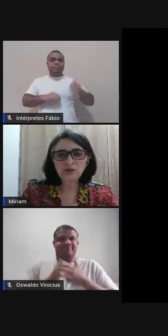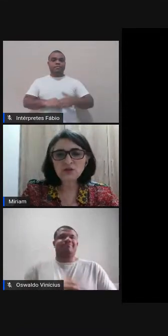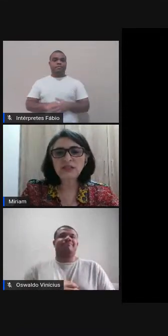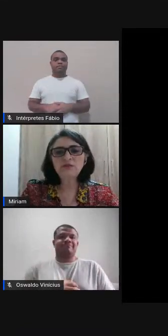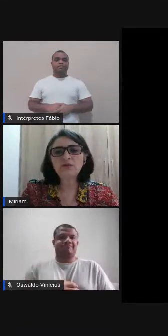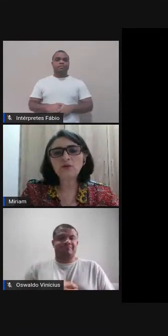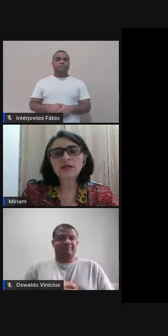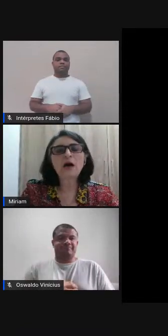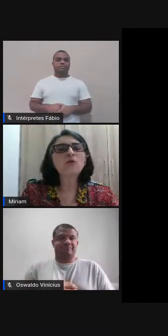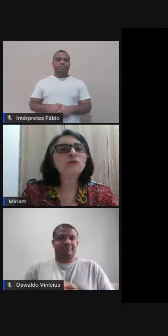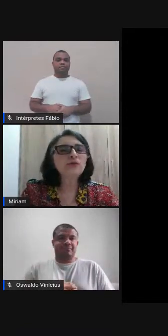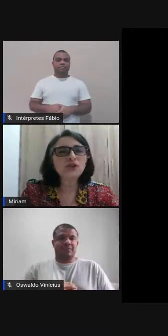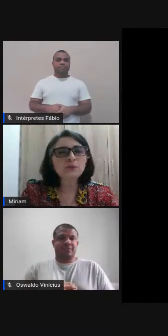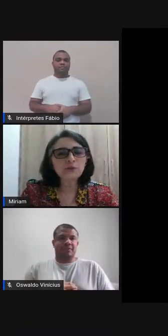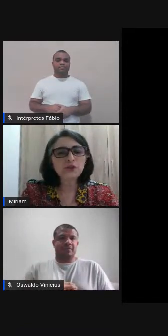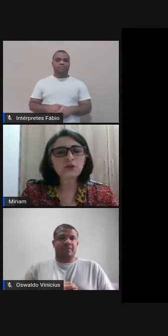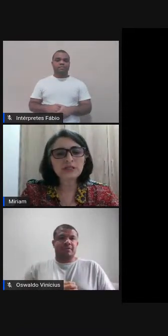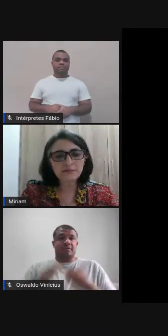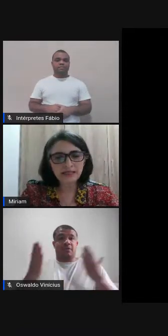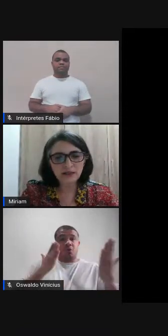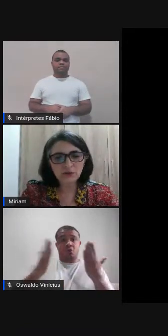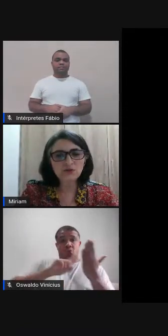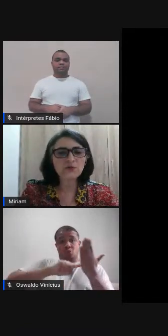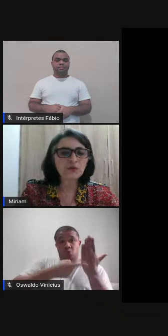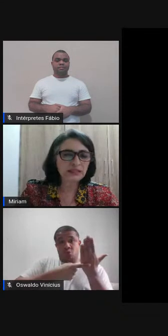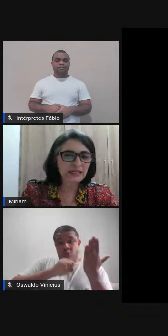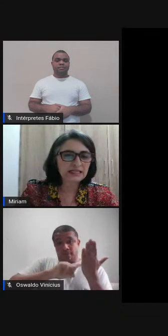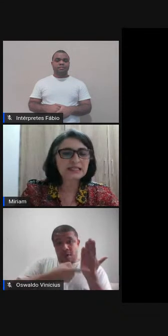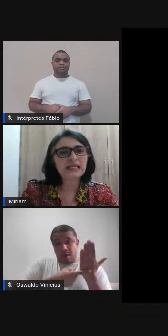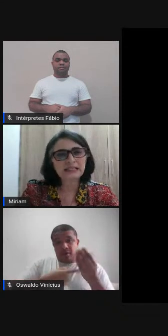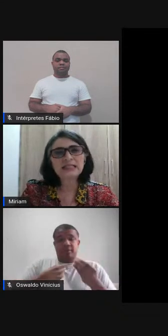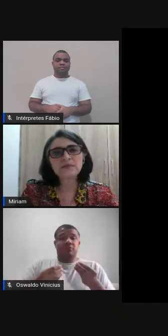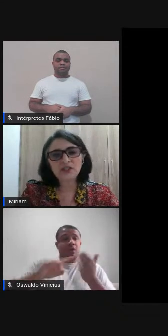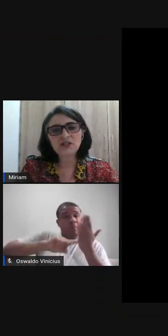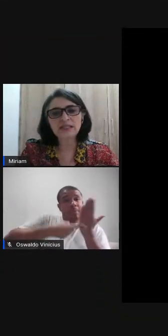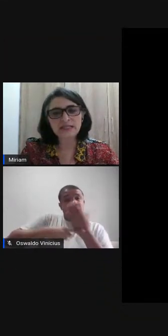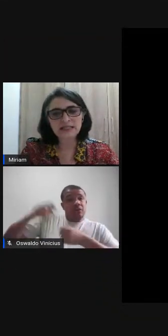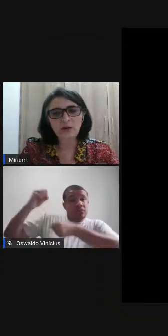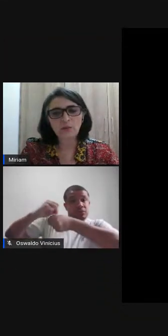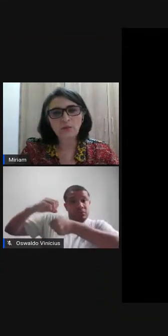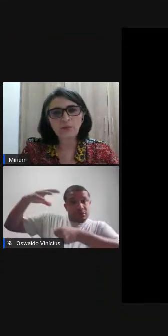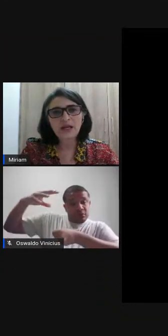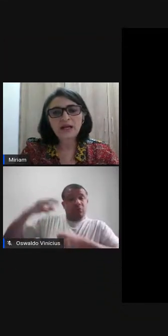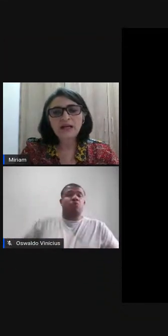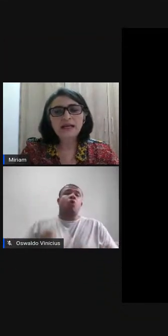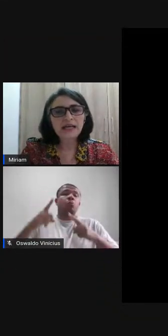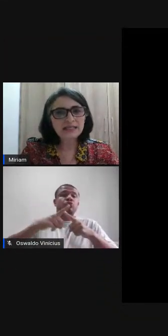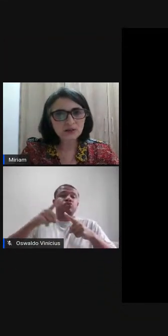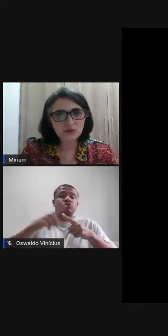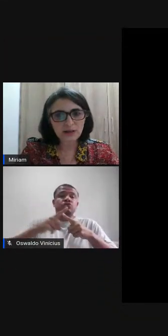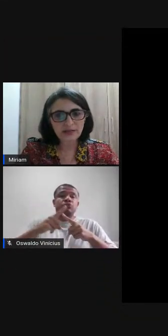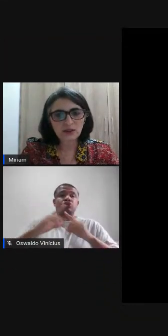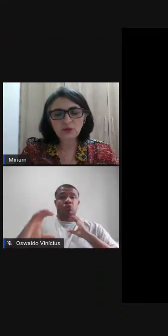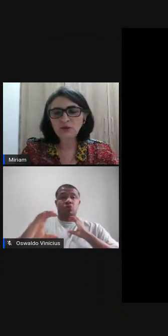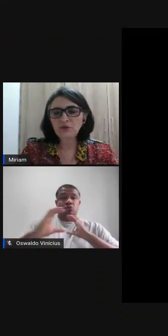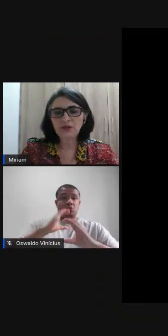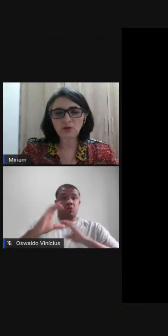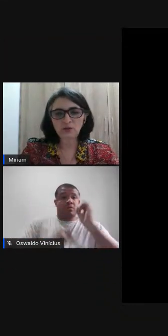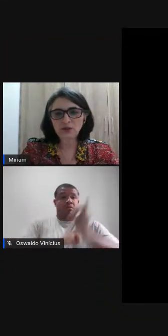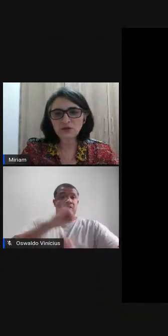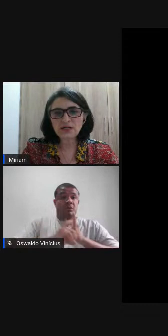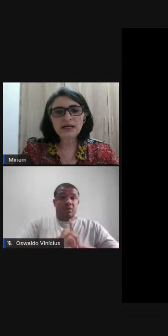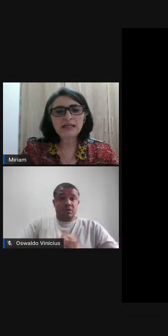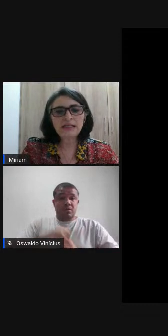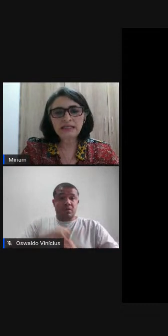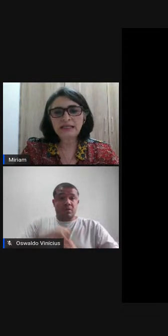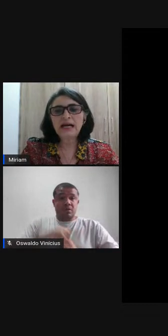fenômenos que envolvem algum tipo de cruzamento de fronteiras entre as mídias em questão. Esse cruzamento inclui